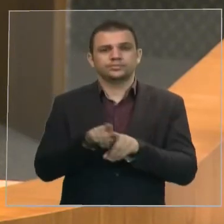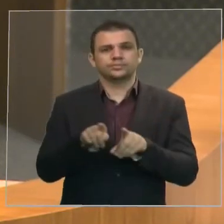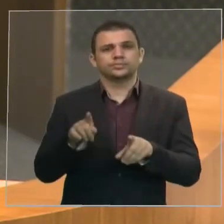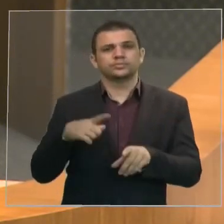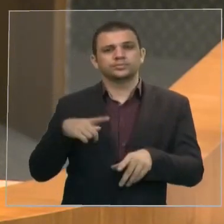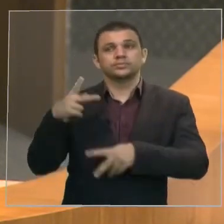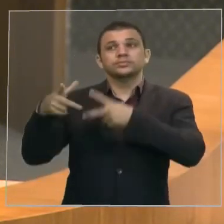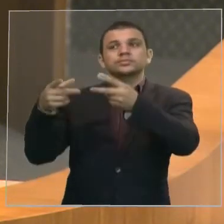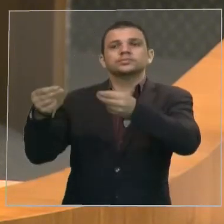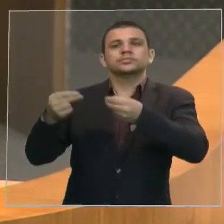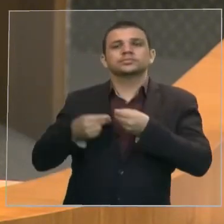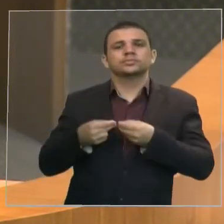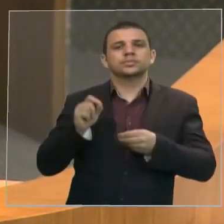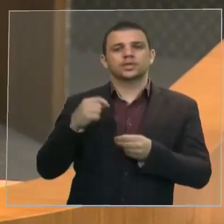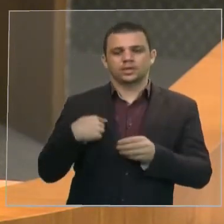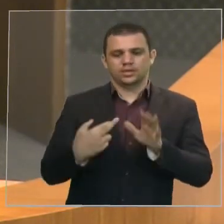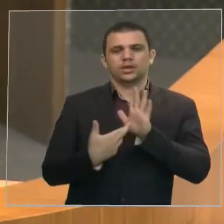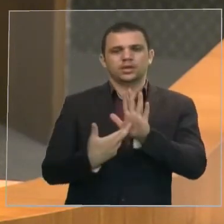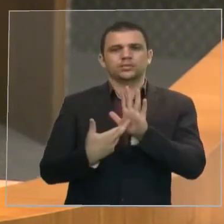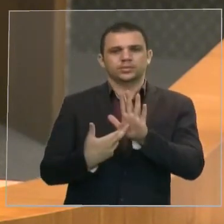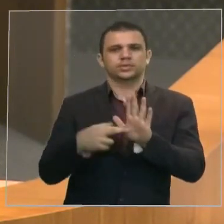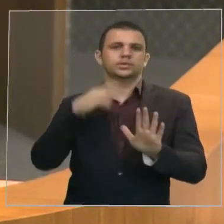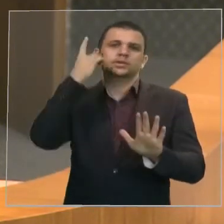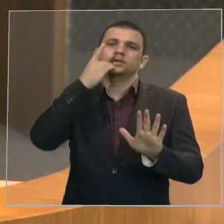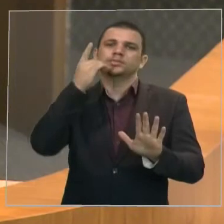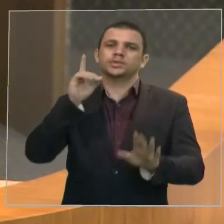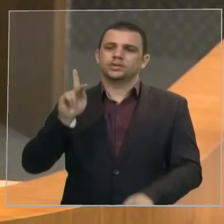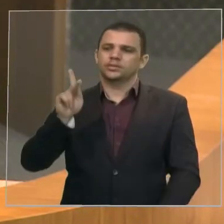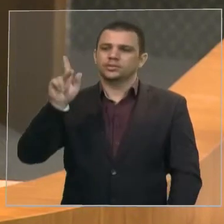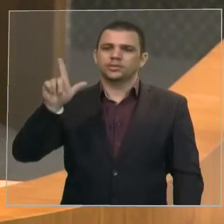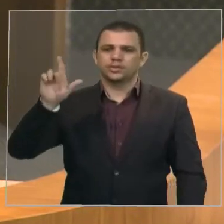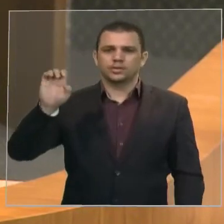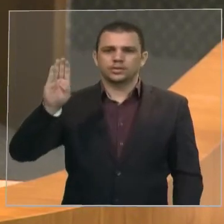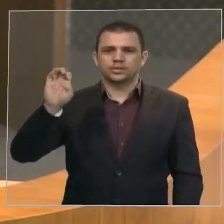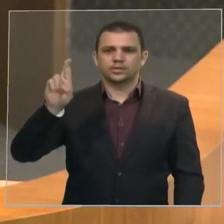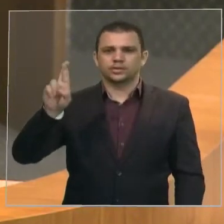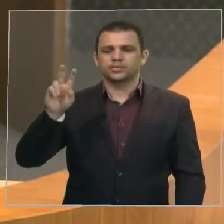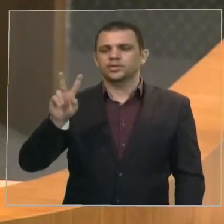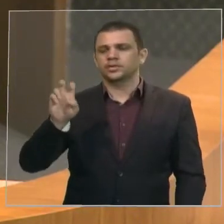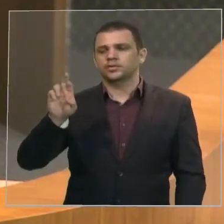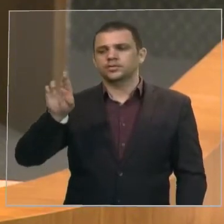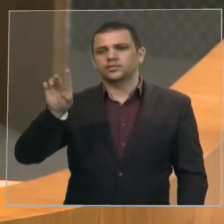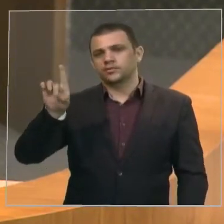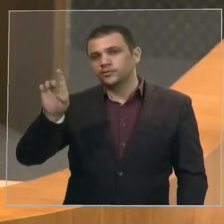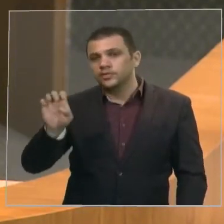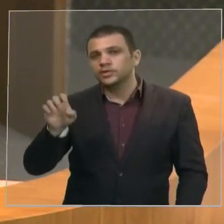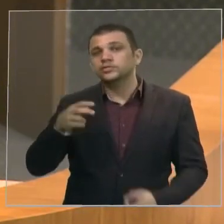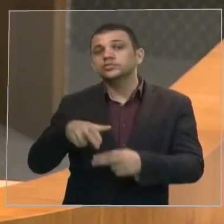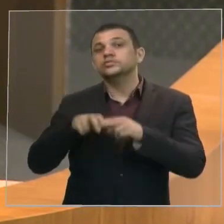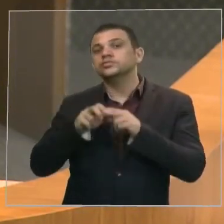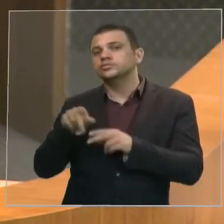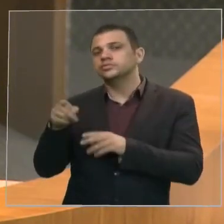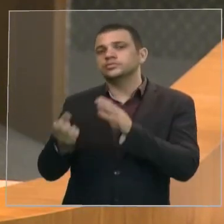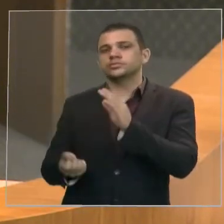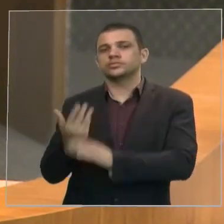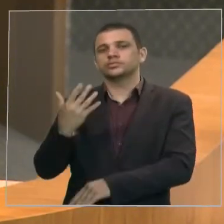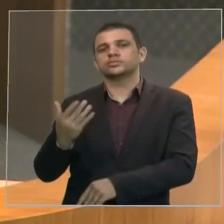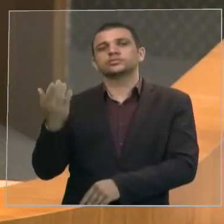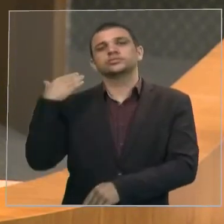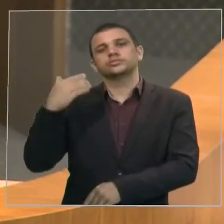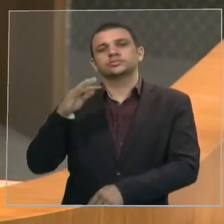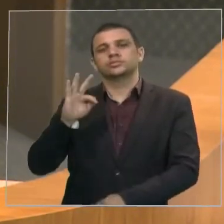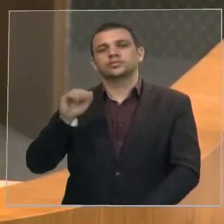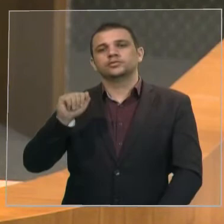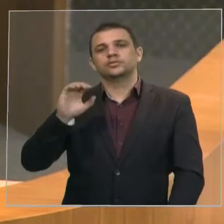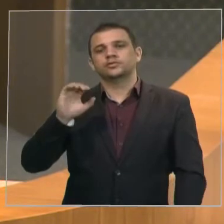comenda representando o deputado Cléber Verde, na ocasião, pelos 25 anos, da FAP100, e durante